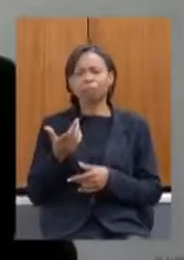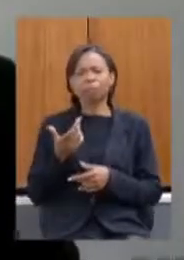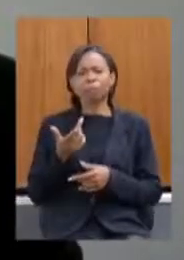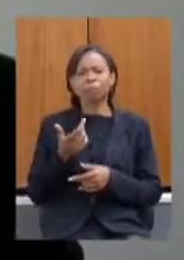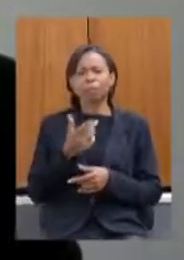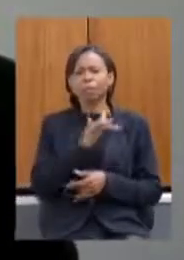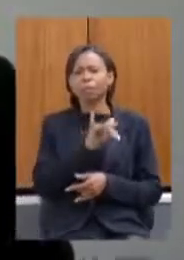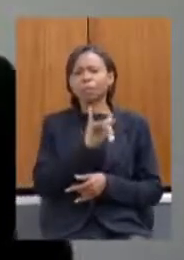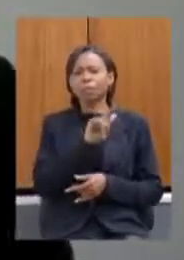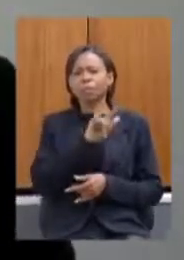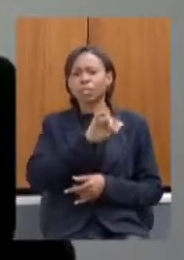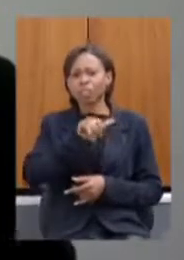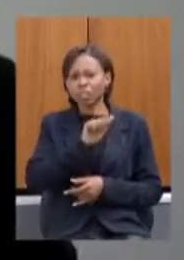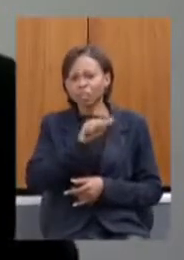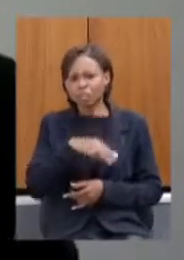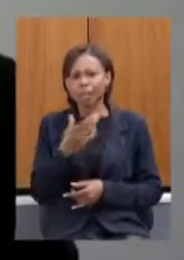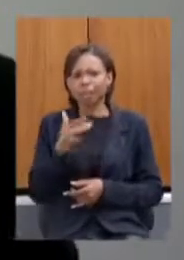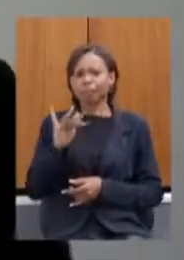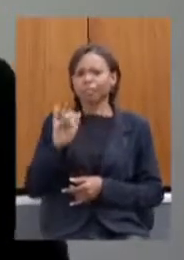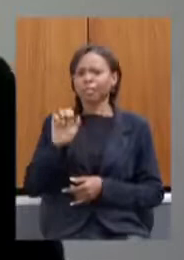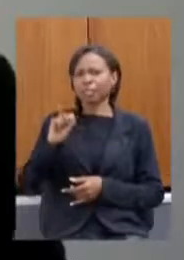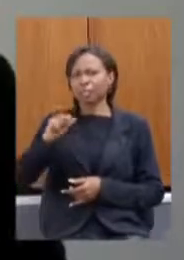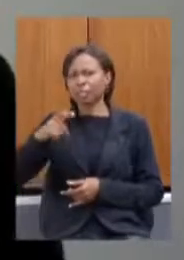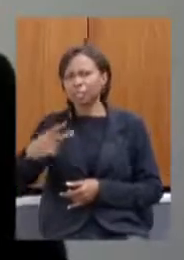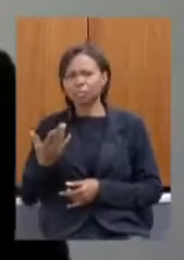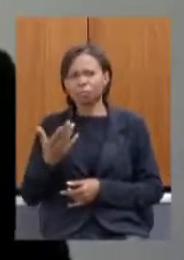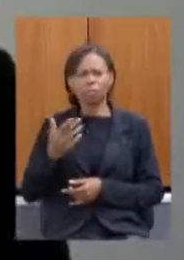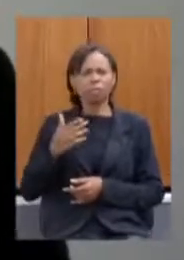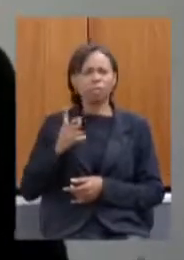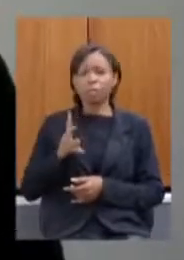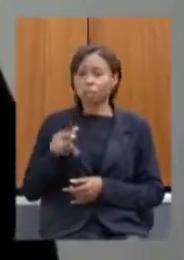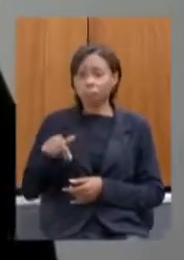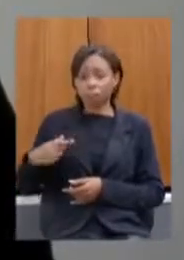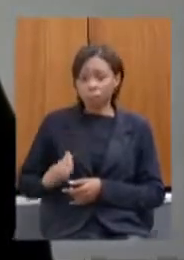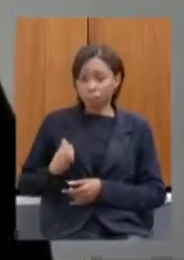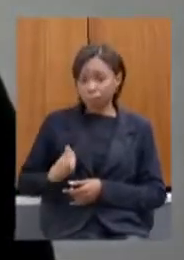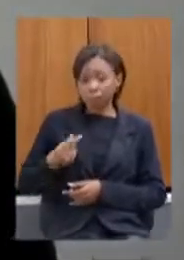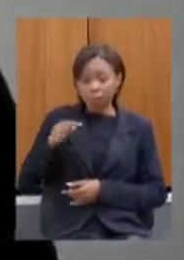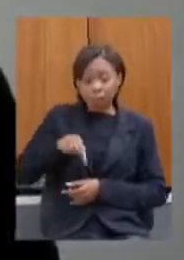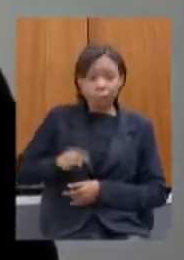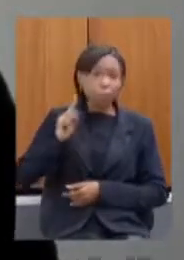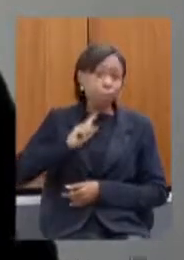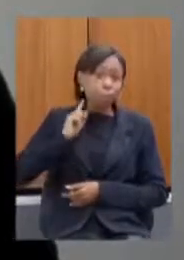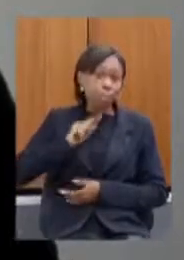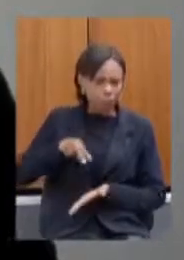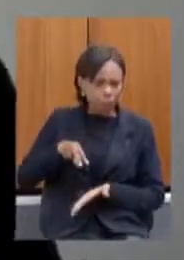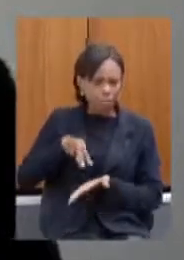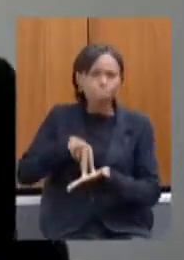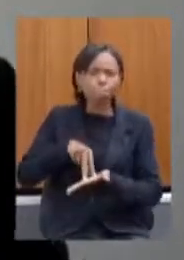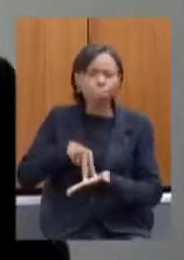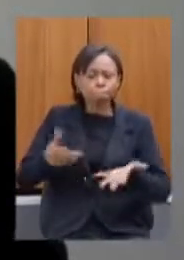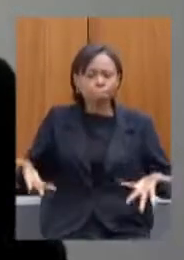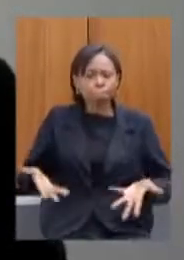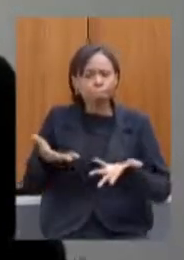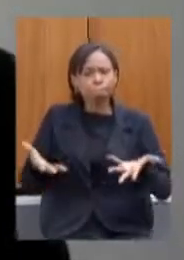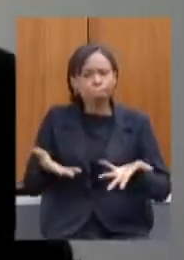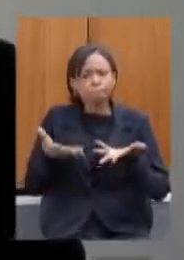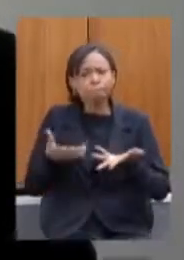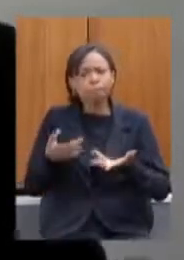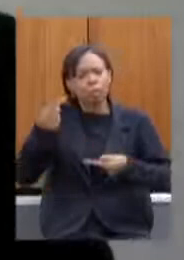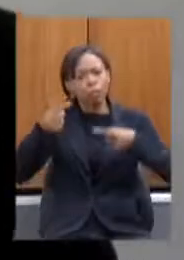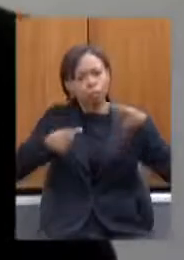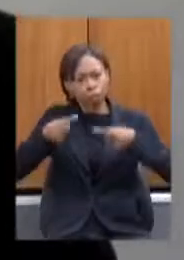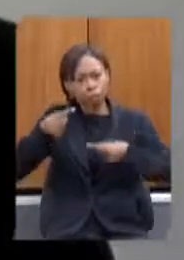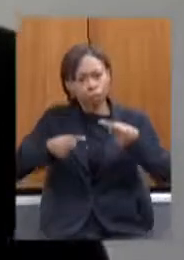Fijan Fiesp enfim Minas tem se posicionado de forma a fomentar a discussão e que